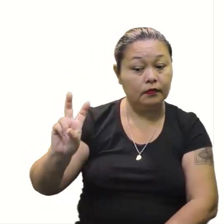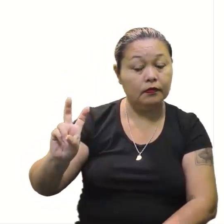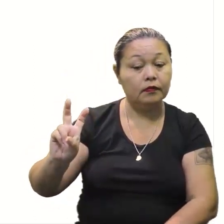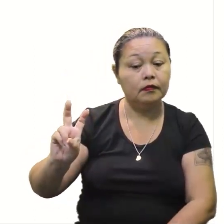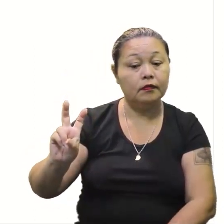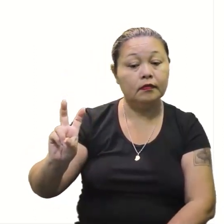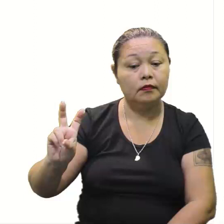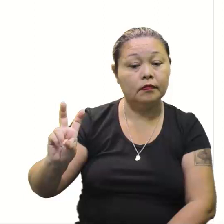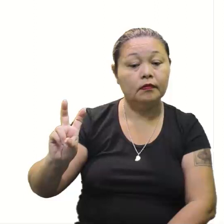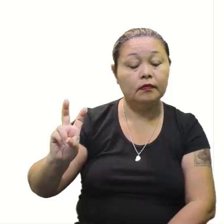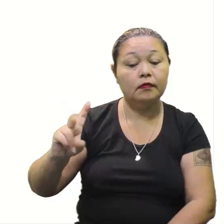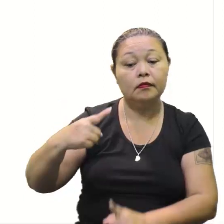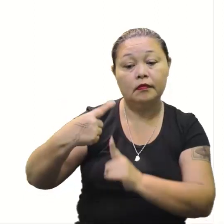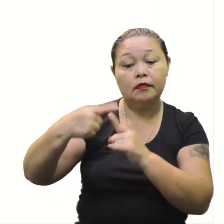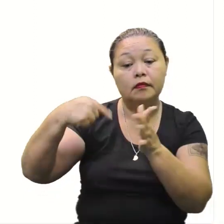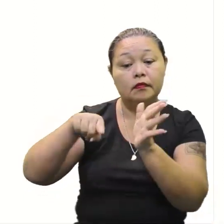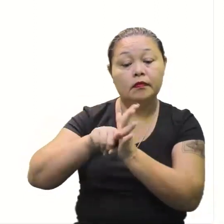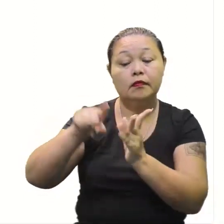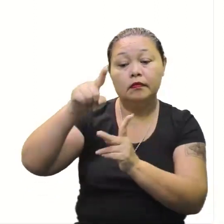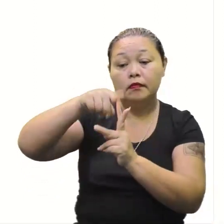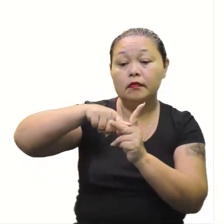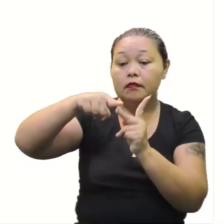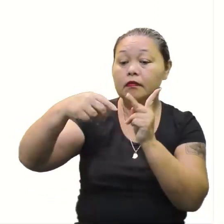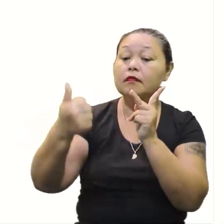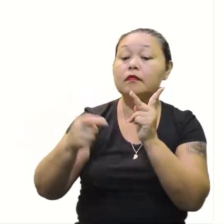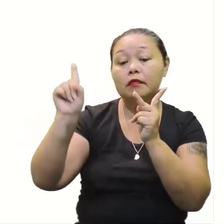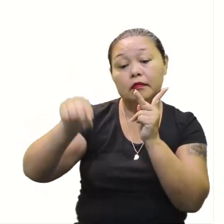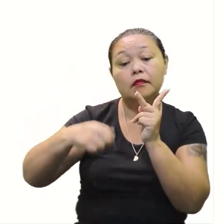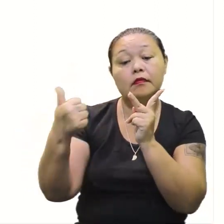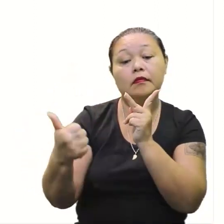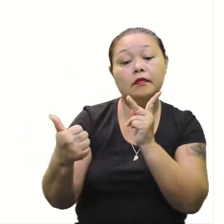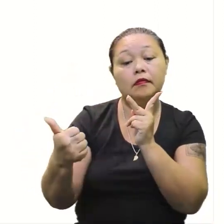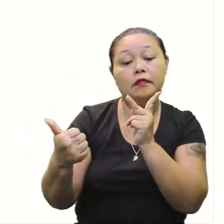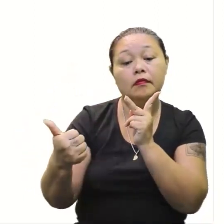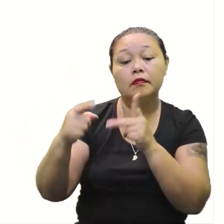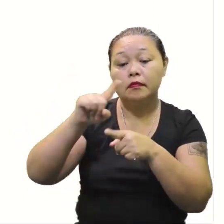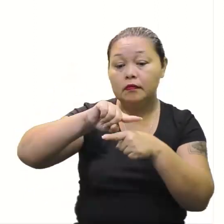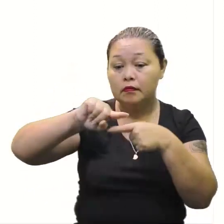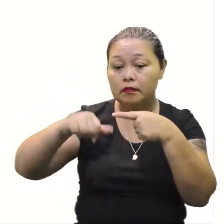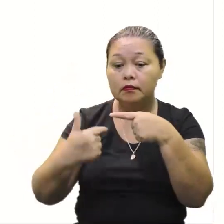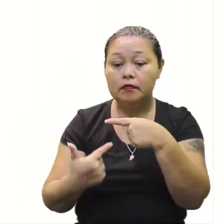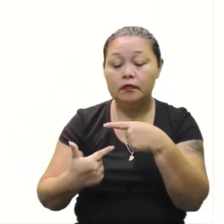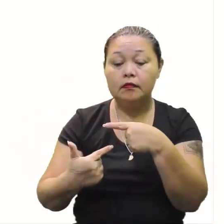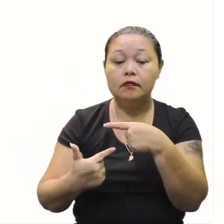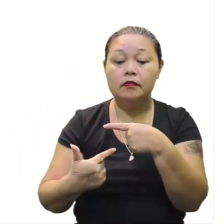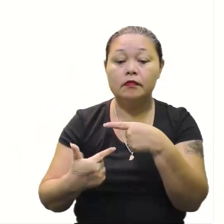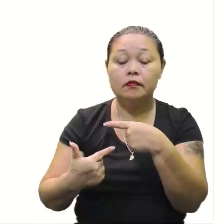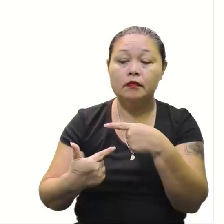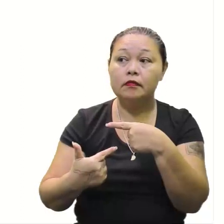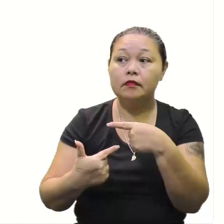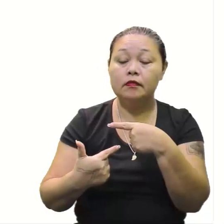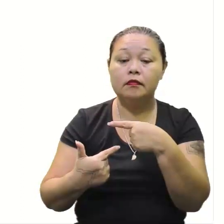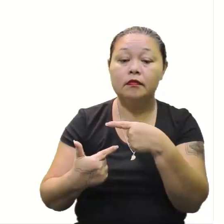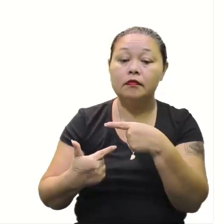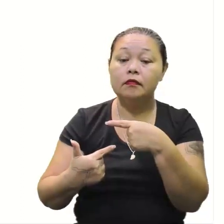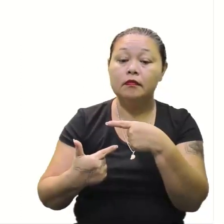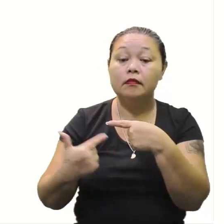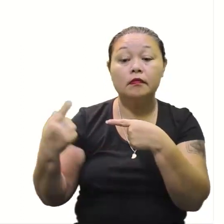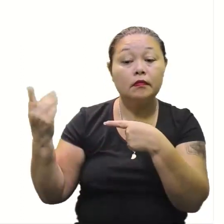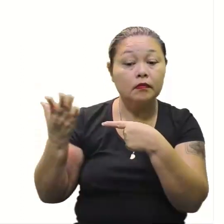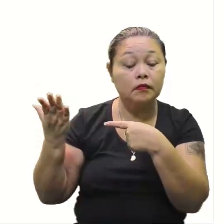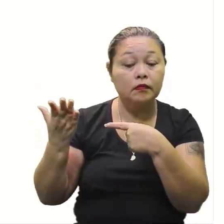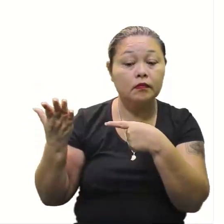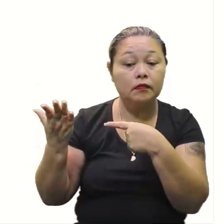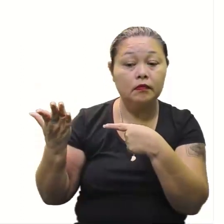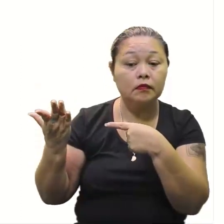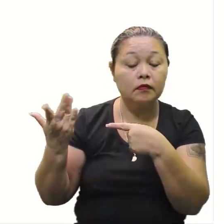5. Mais ou menos a raiz de 1. É 1. É 1 sobre? 2 vezes 1 é 2. É 2. Nesse momento